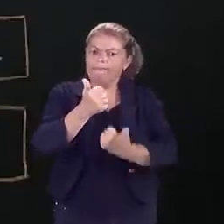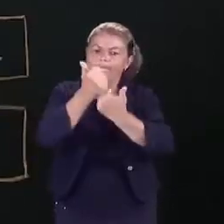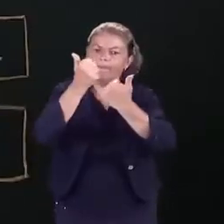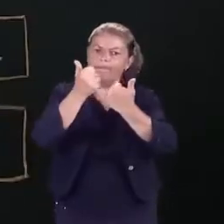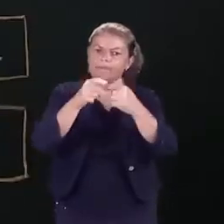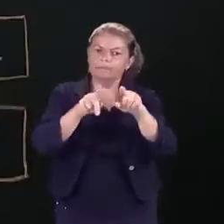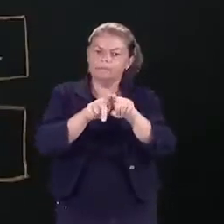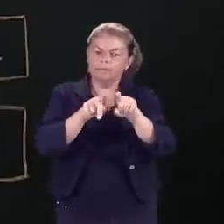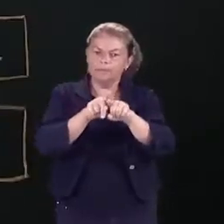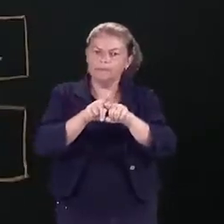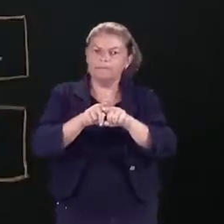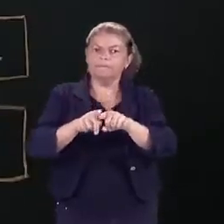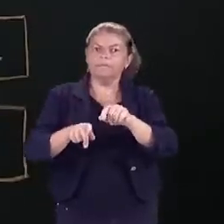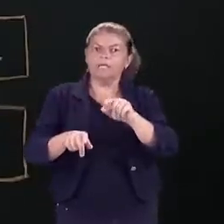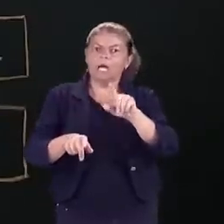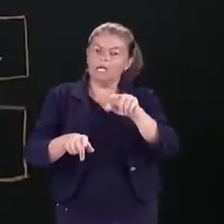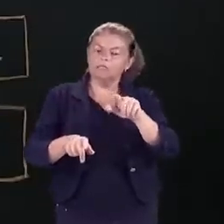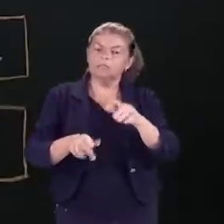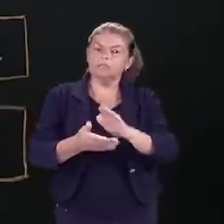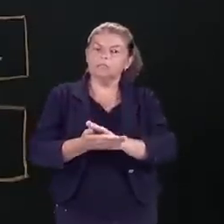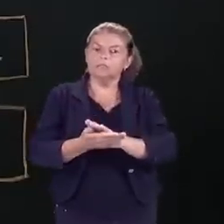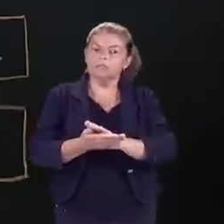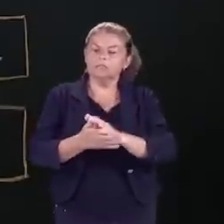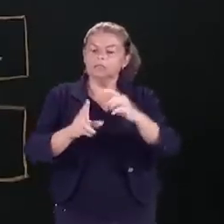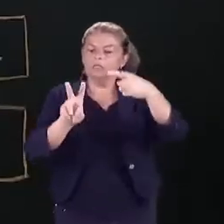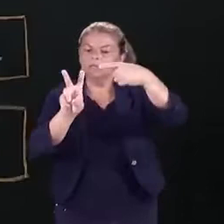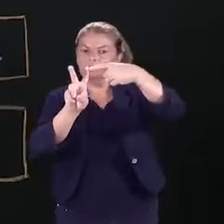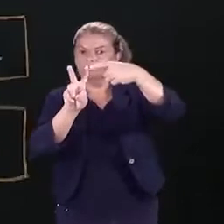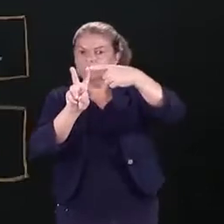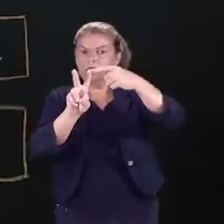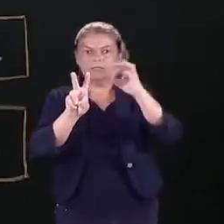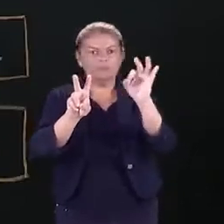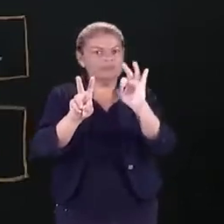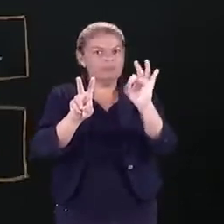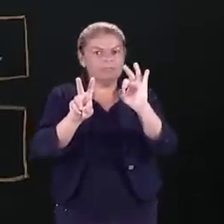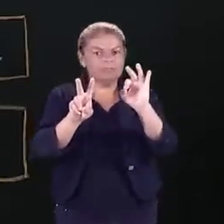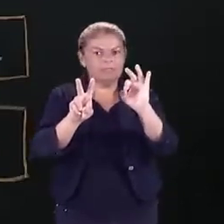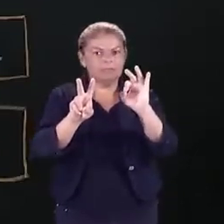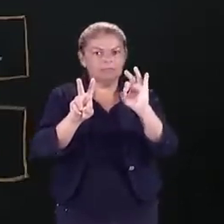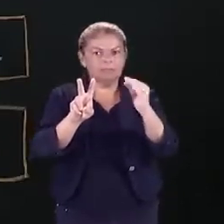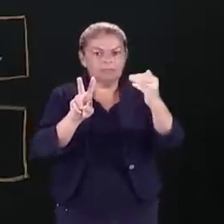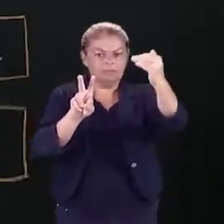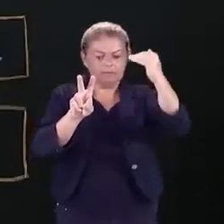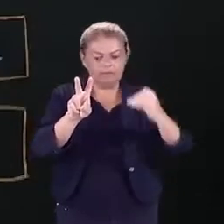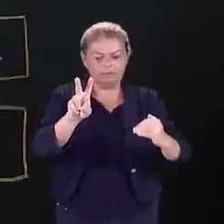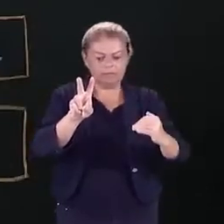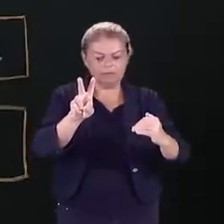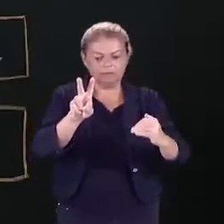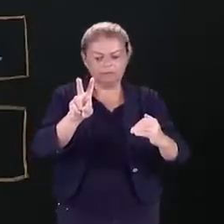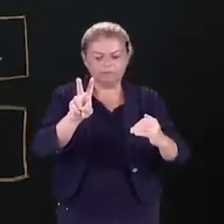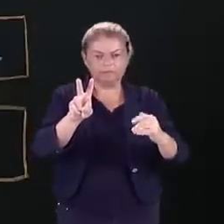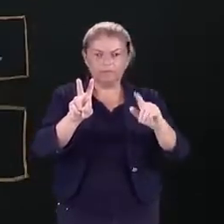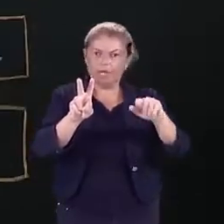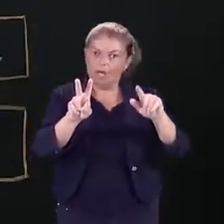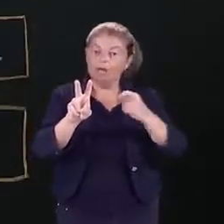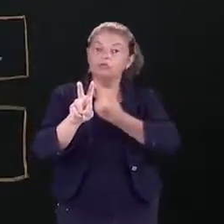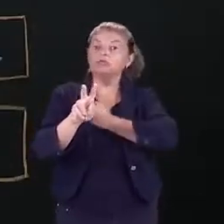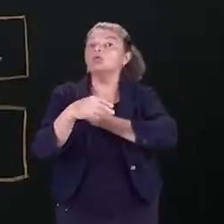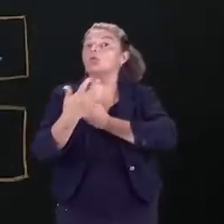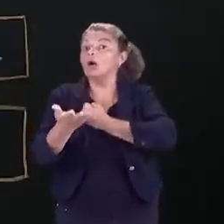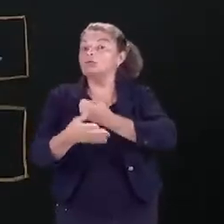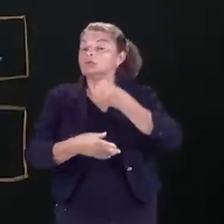o nosso índice é 2. Ainda assim, essa raiz não é exata. Aqui na de baixo, o nosso índice é 3.